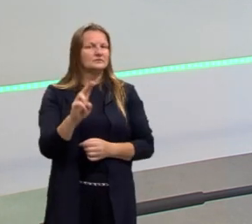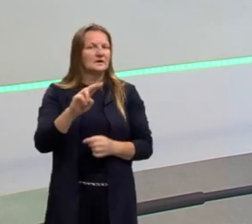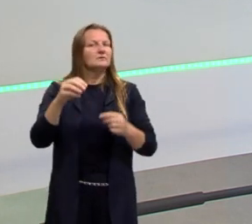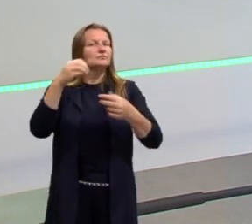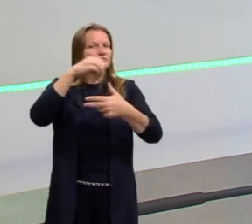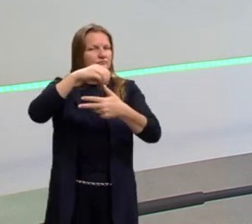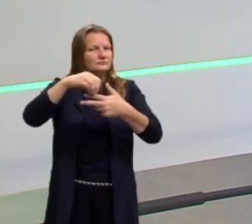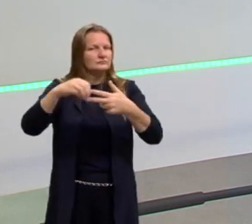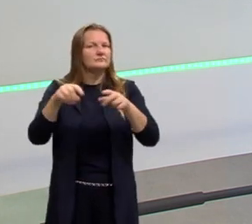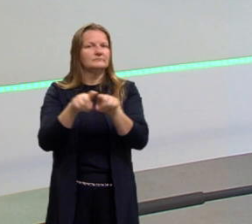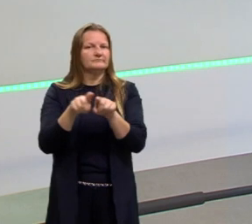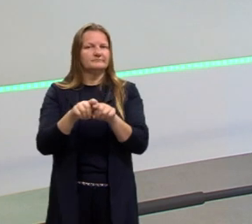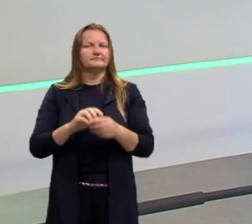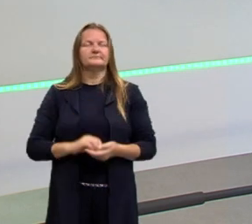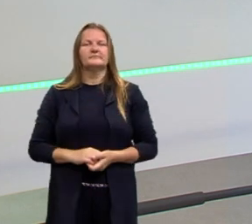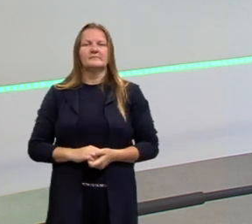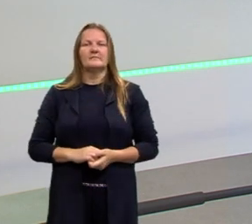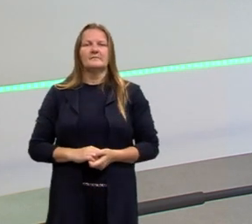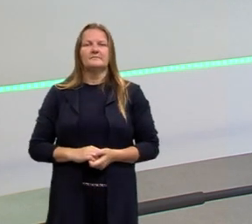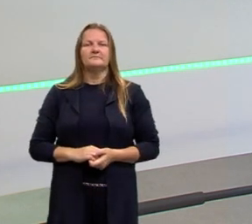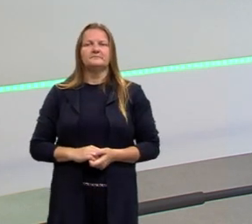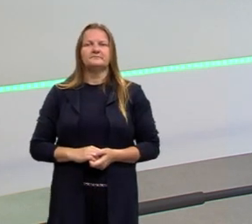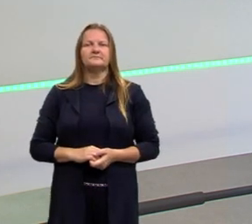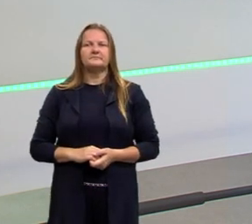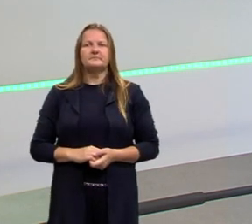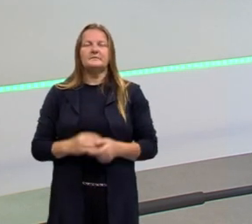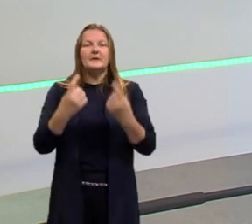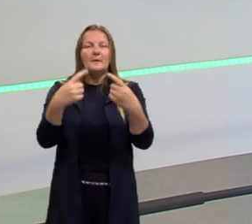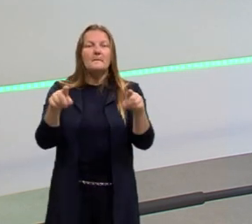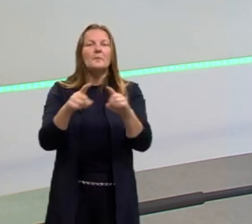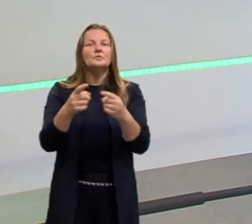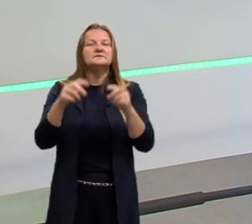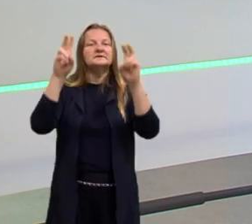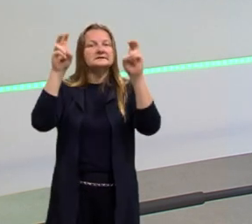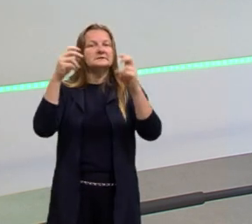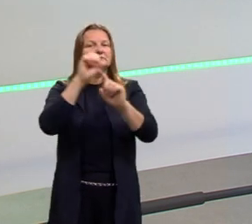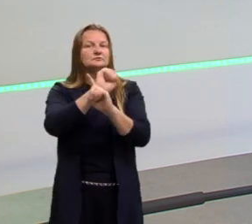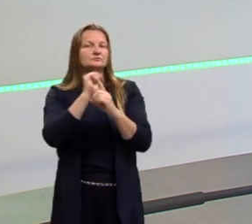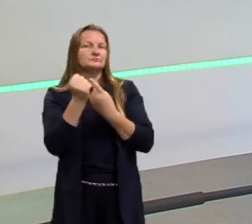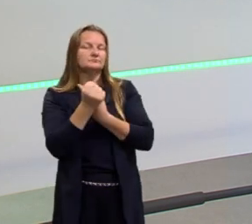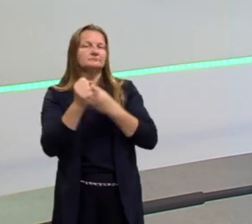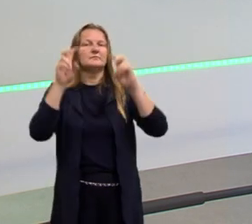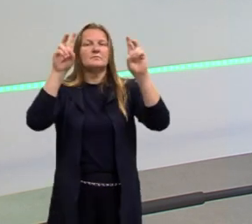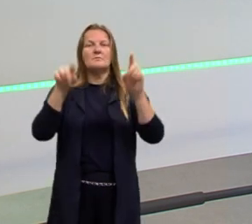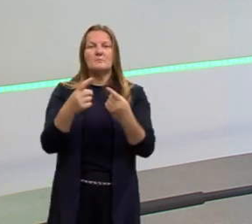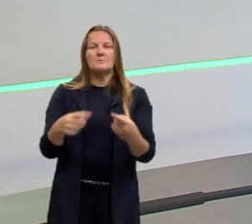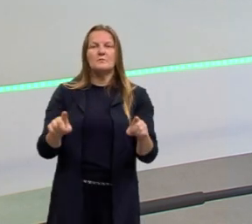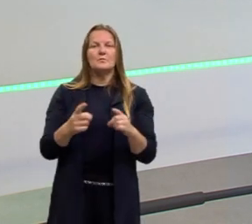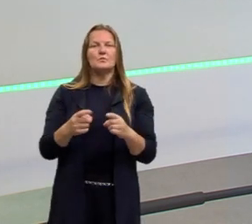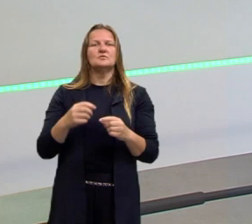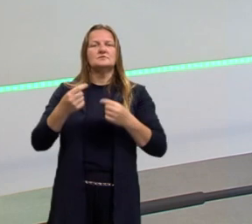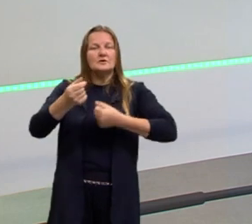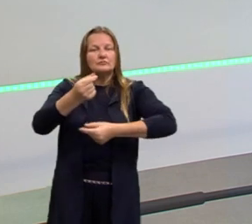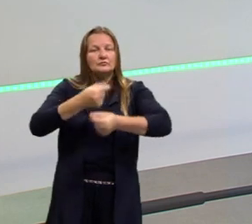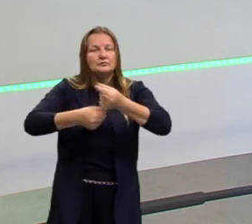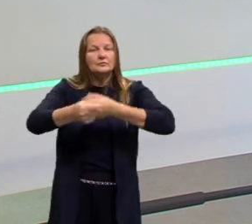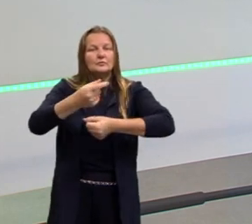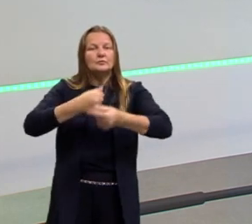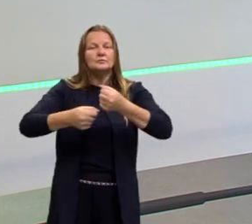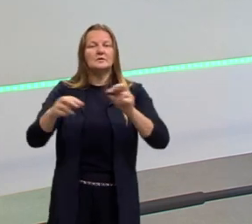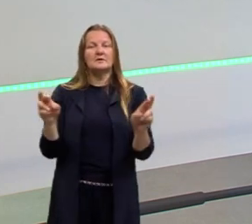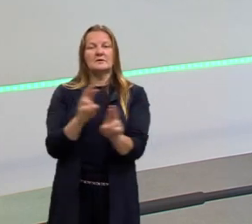do Enem, e que também traz outros temas. Temas sociais, traz temas sobre economia, sobre